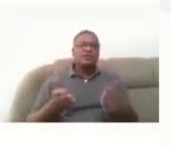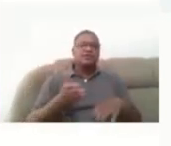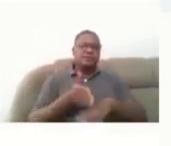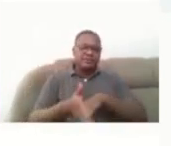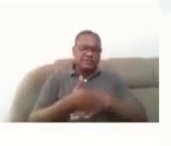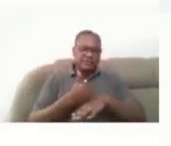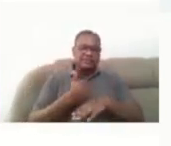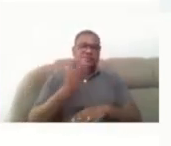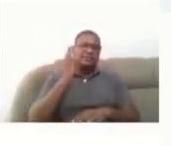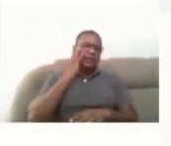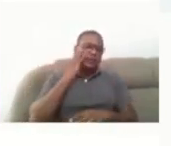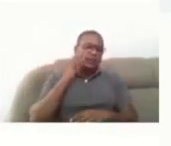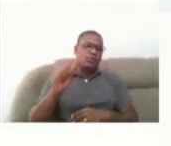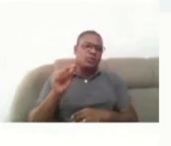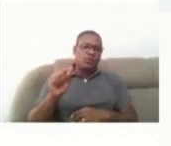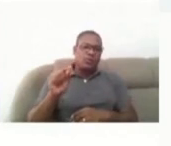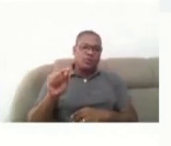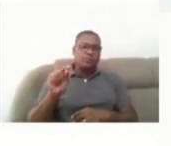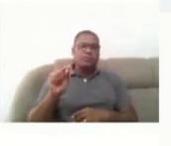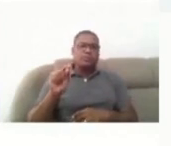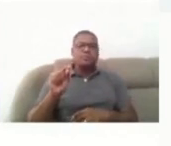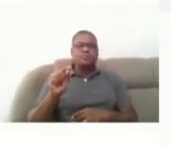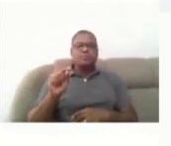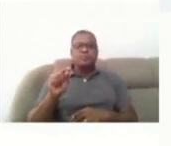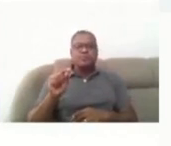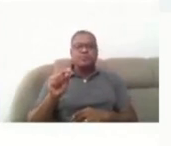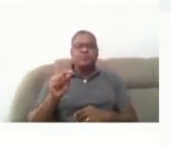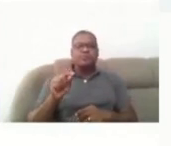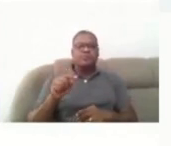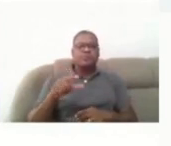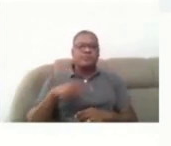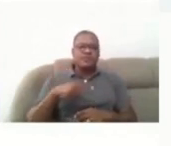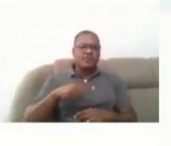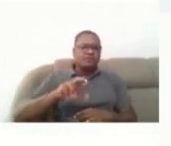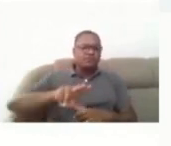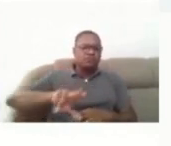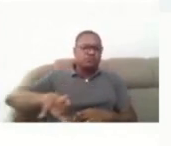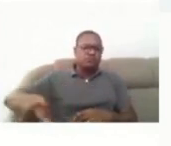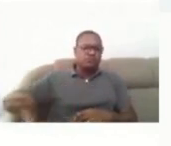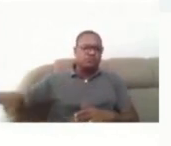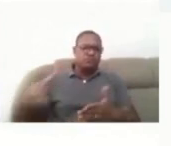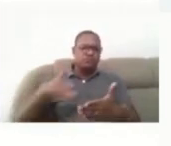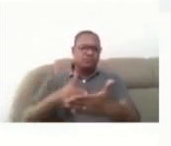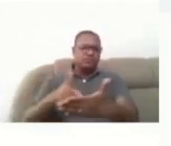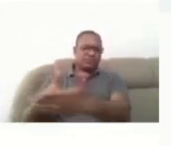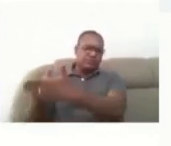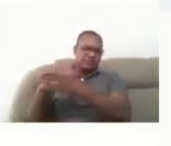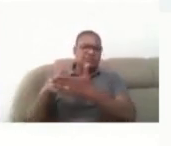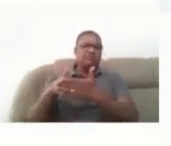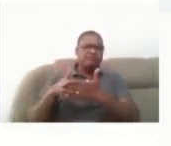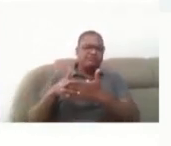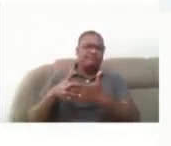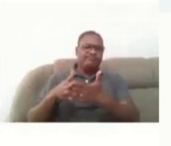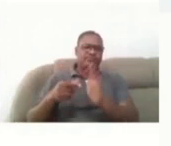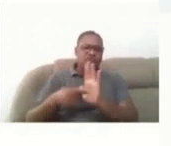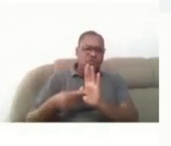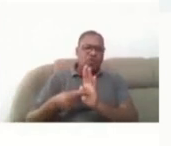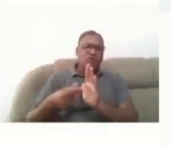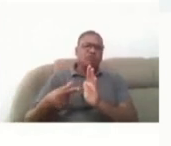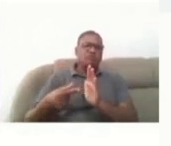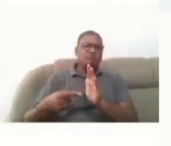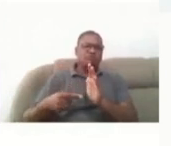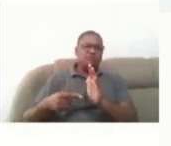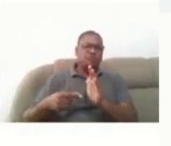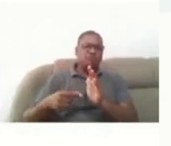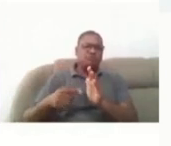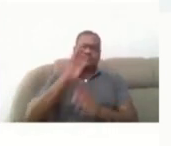considerar essas limitações das ferramentas gratuitas, então, ao utilizar, a gente percebe